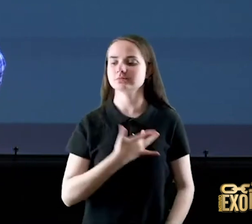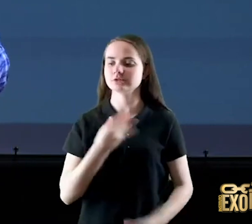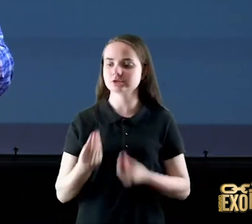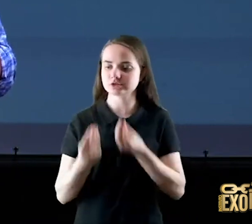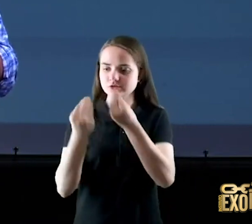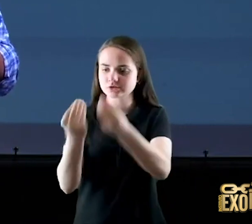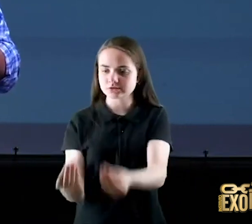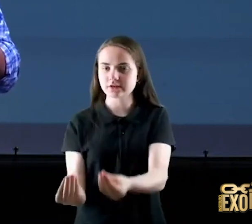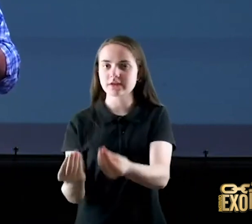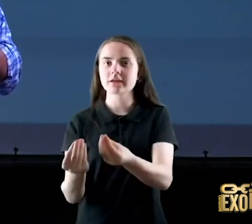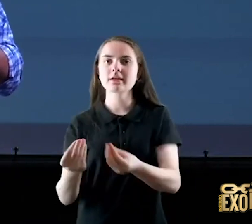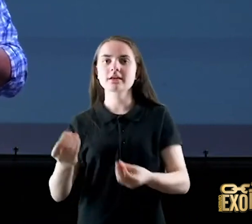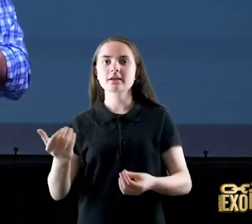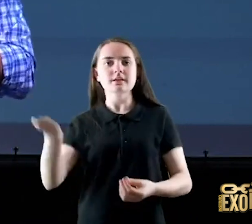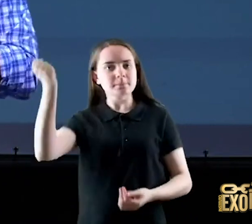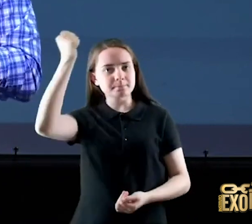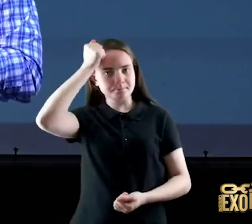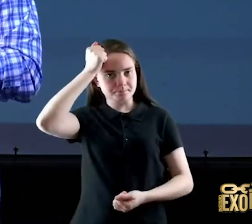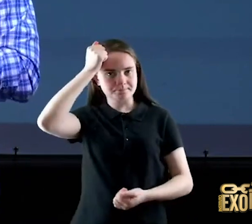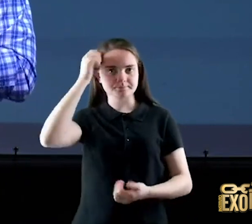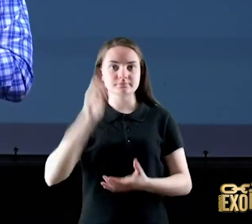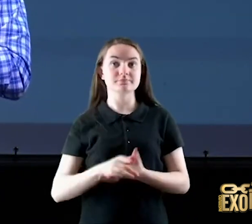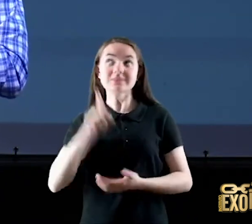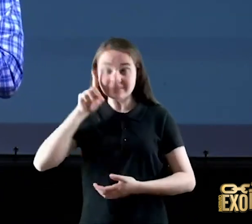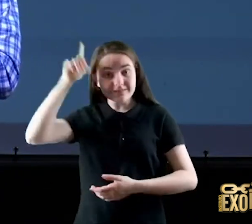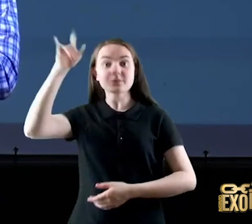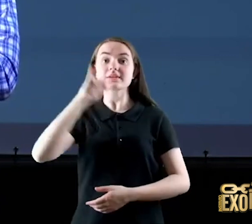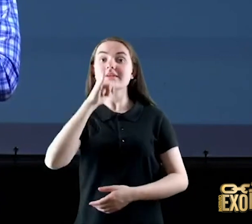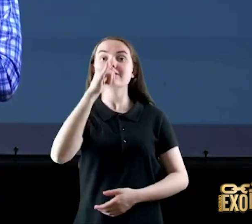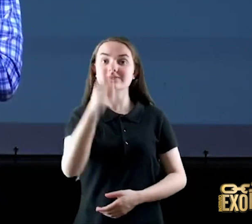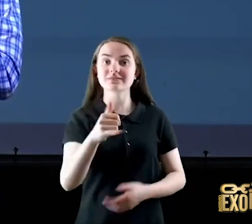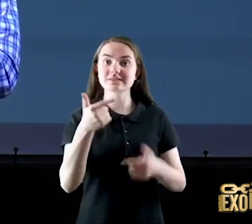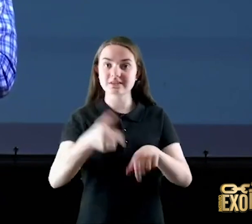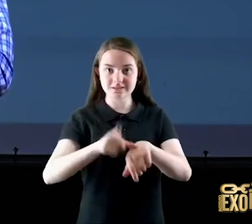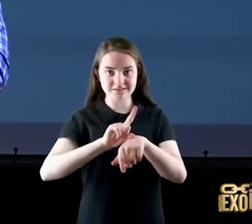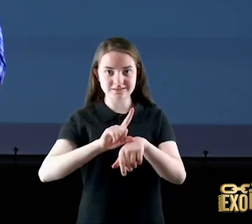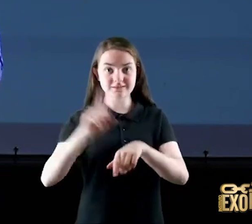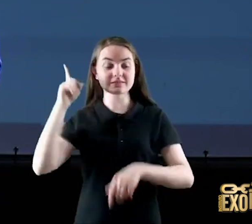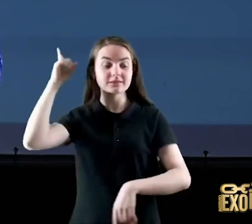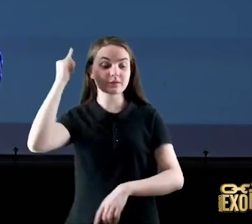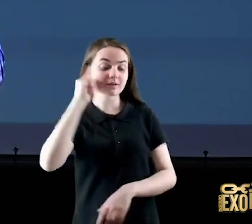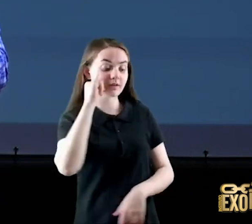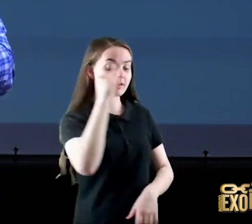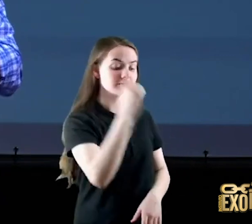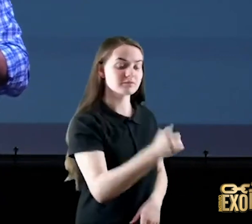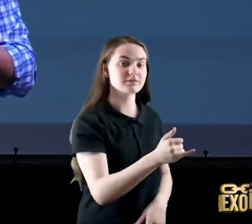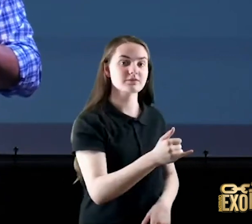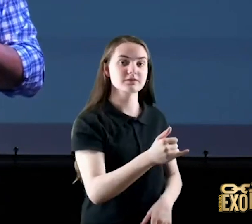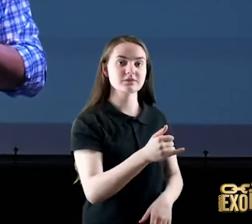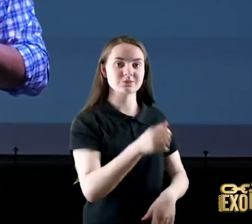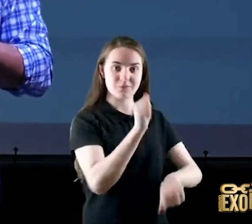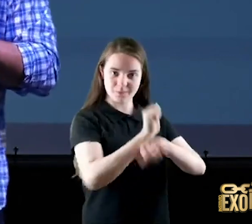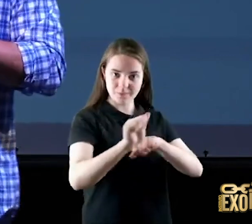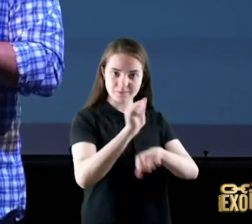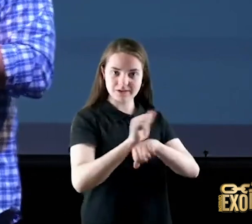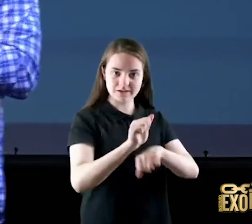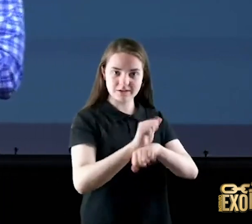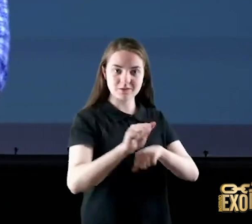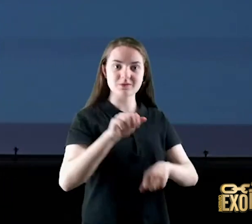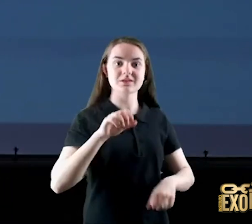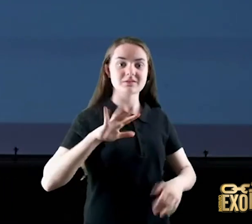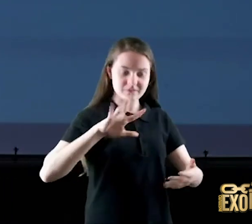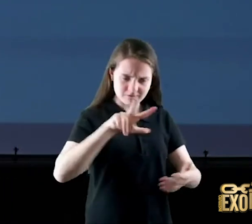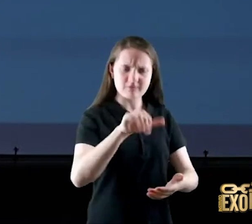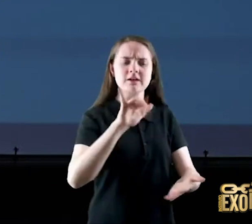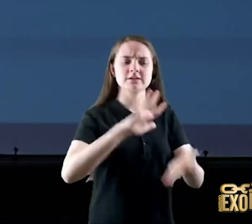dar chance de arrependimento nosso Deus sempre avisa antes ele avisou Moisés eu vou destruir Sodoma e Gomorra ele avisou